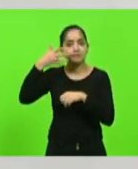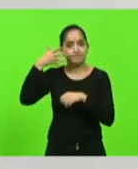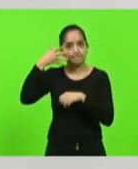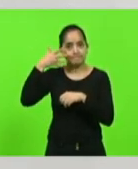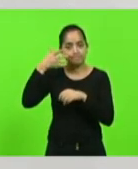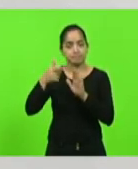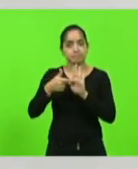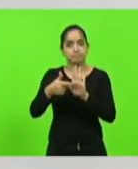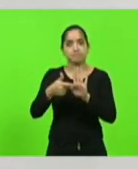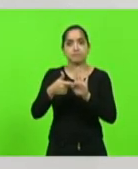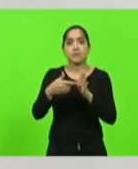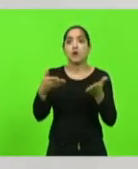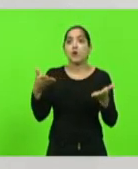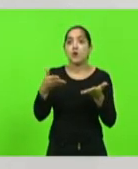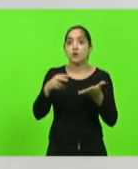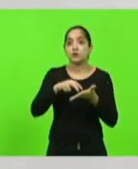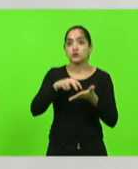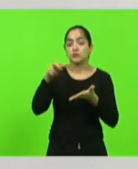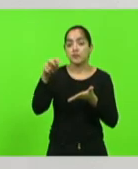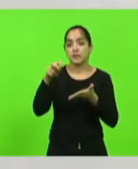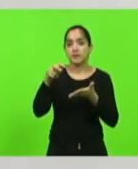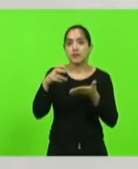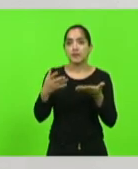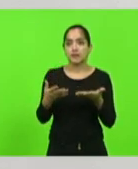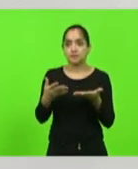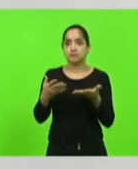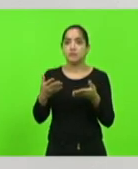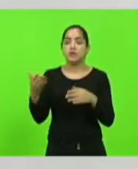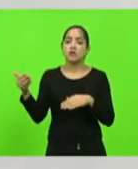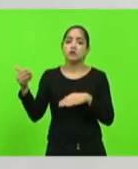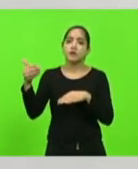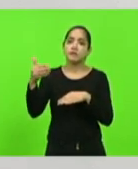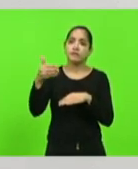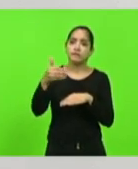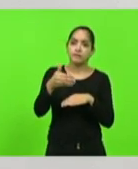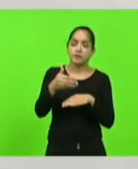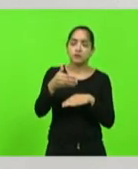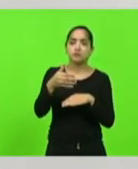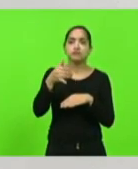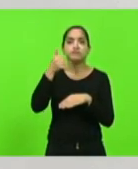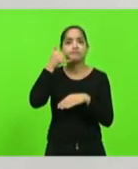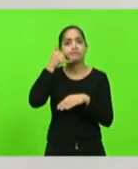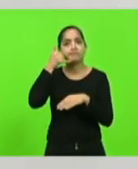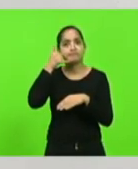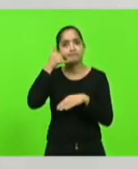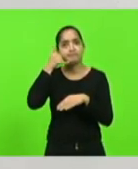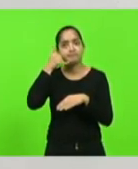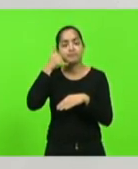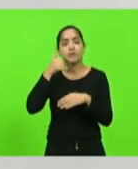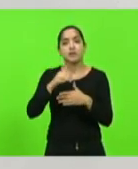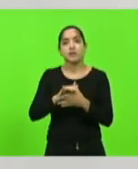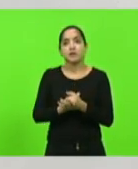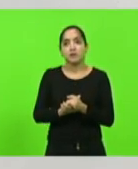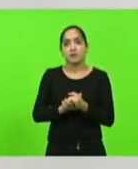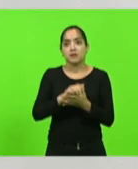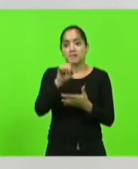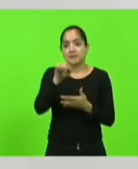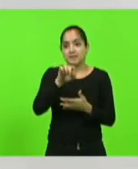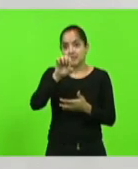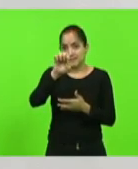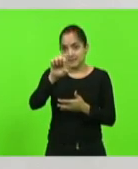vou estar apresentando. Então, hoje de manhã, eu vindo aqui para essa casa, eu fiz contato com o João Invilense, Zé Trovão,